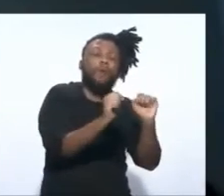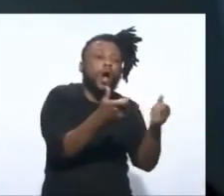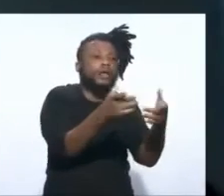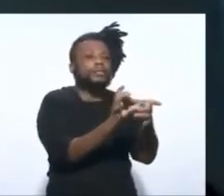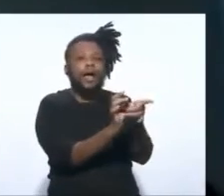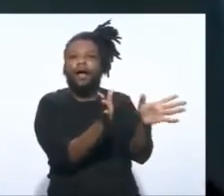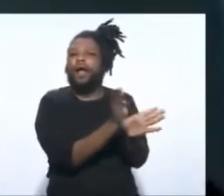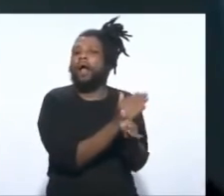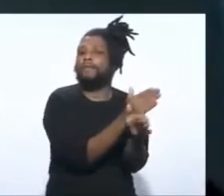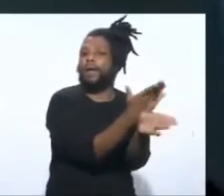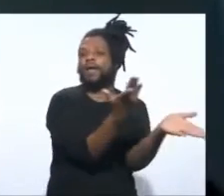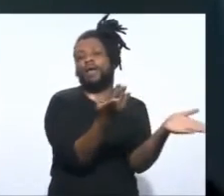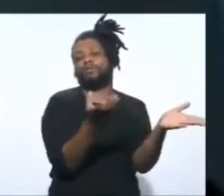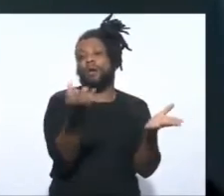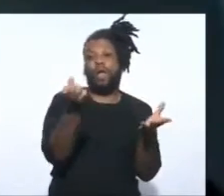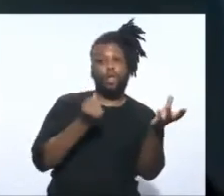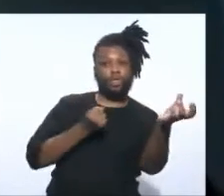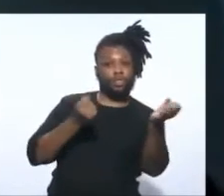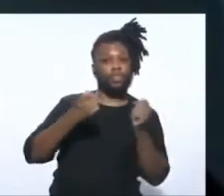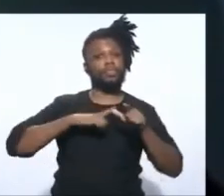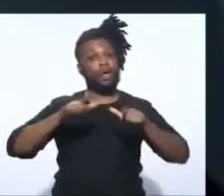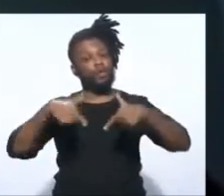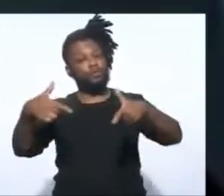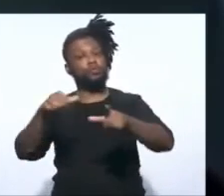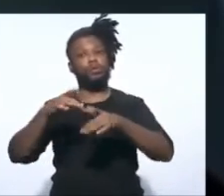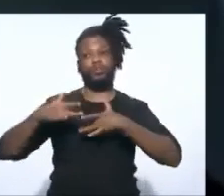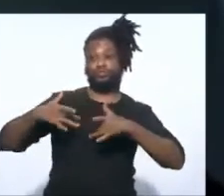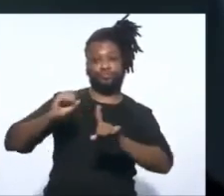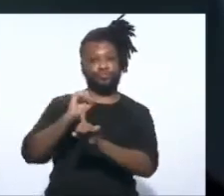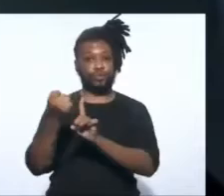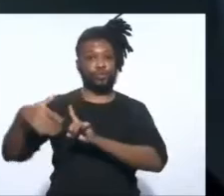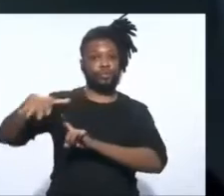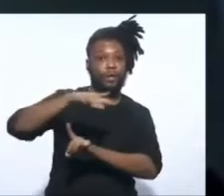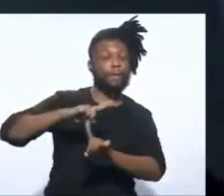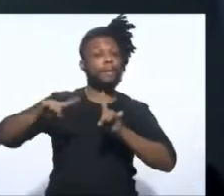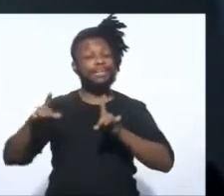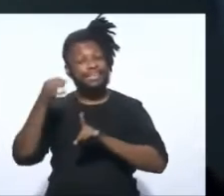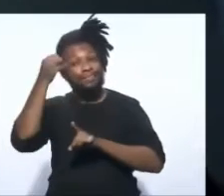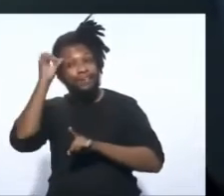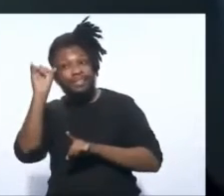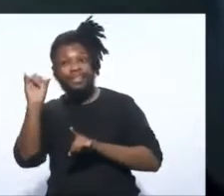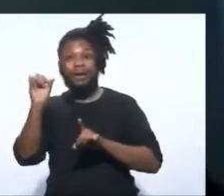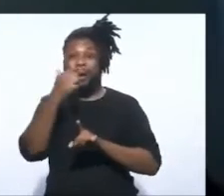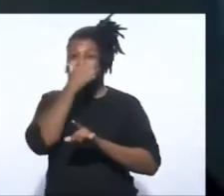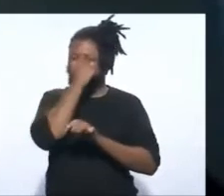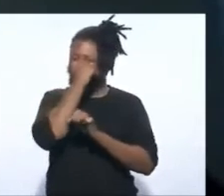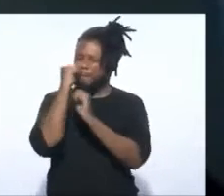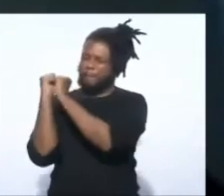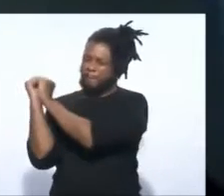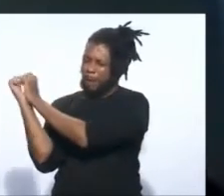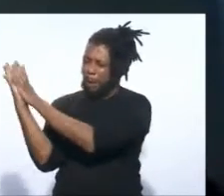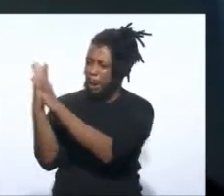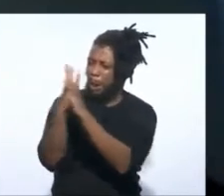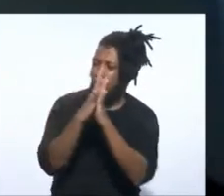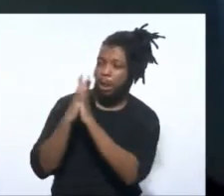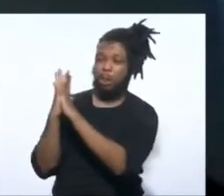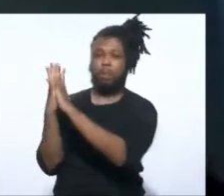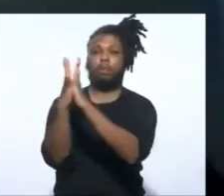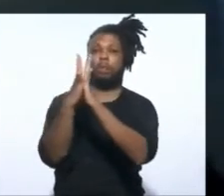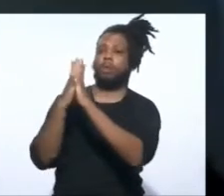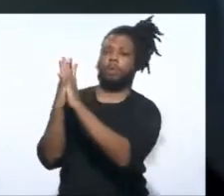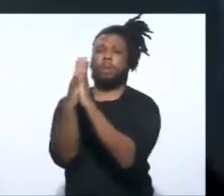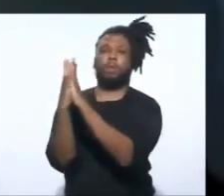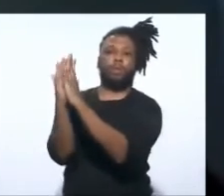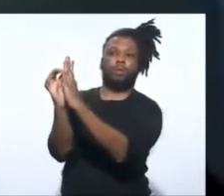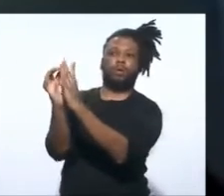receber, podem ter ações de solidariedade social, mas não podem juntar um monte de gente e fazer aglomeração, não podem